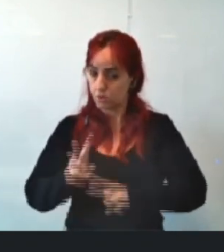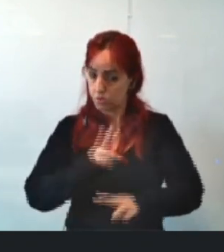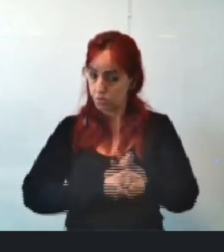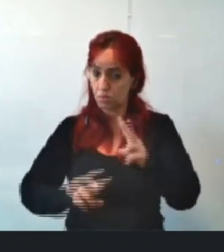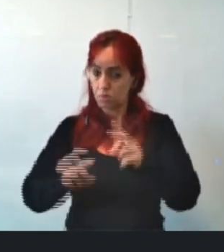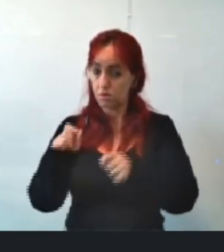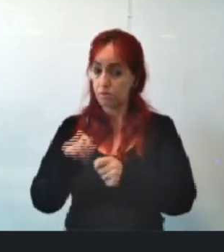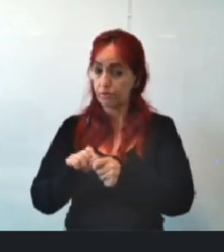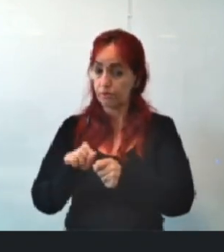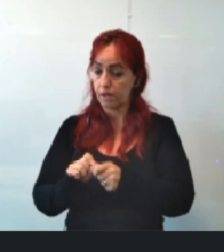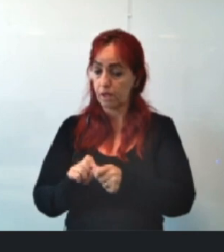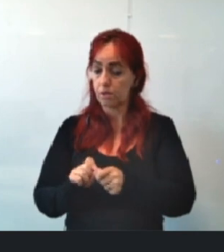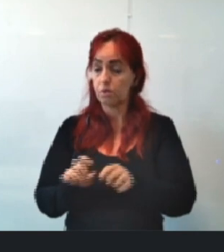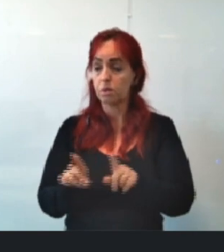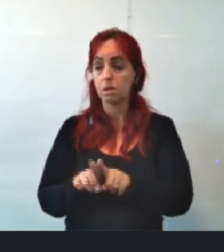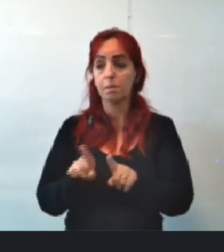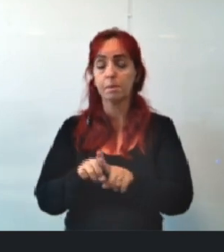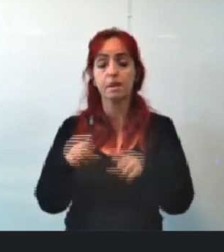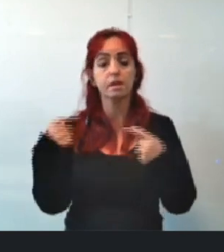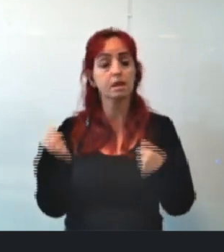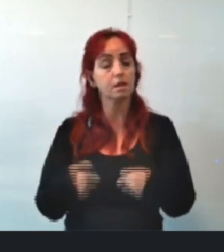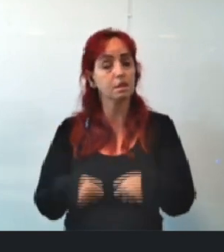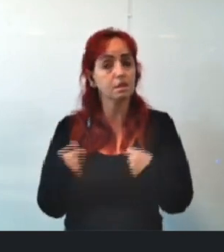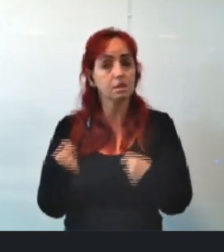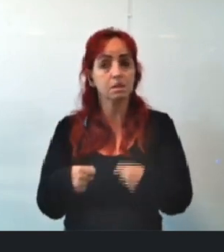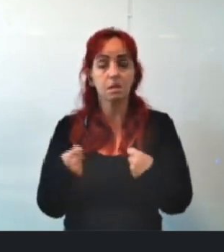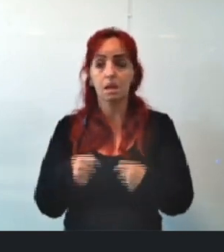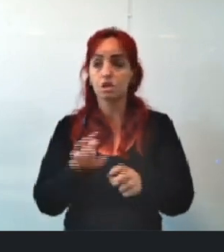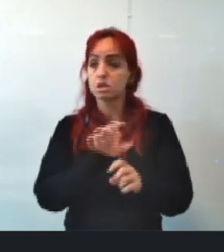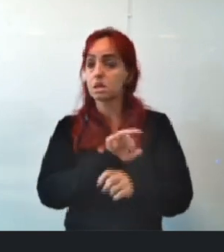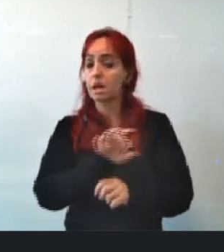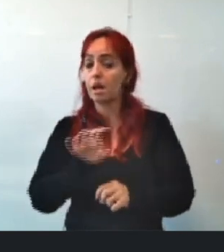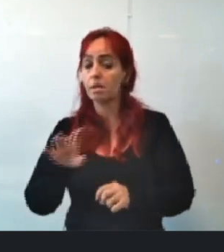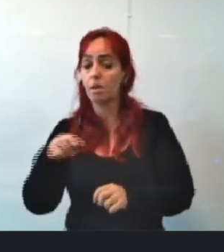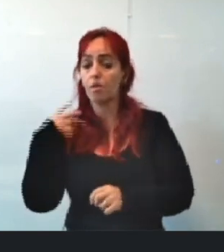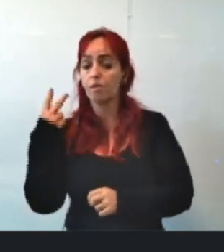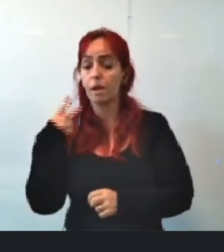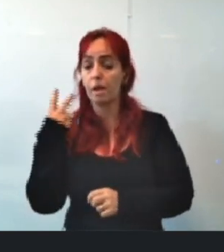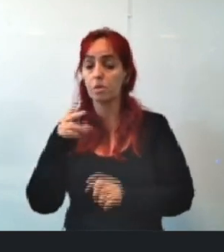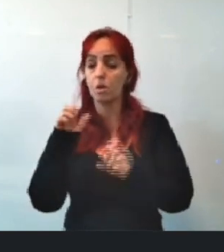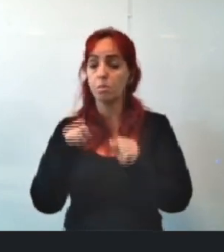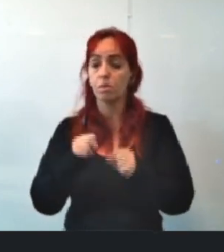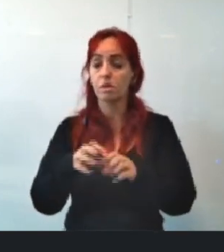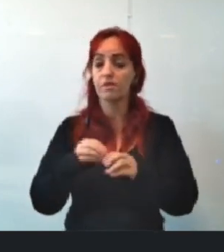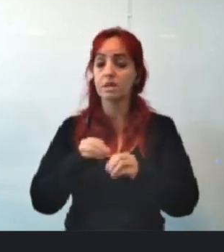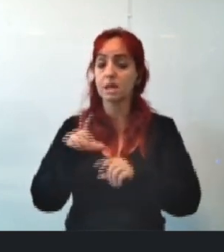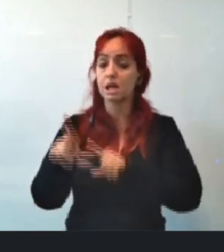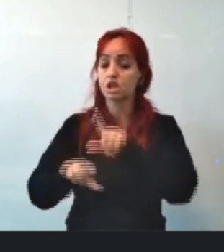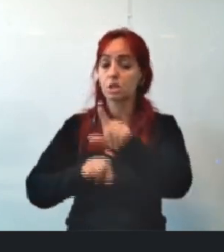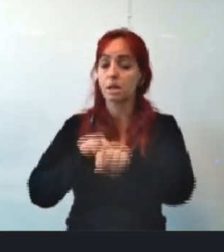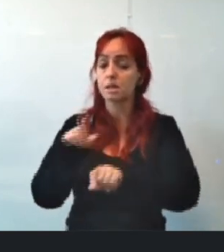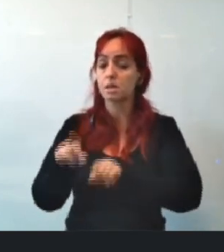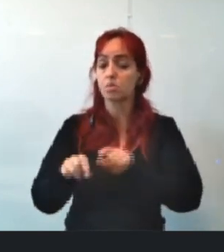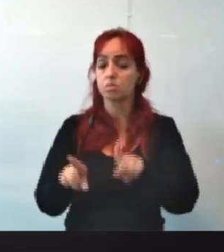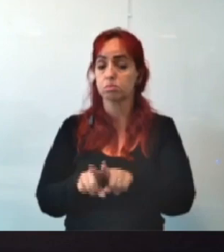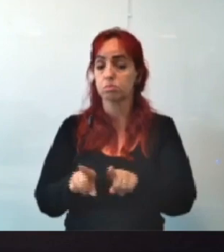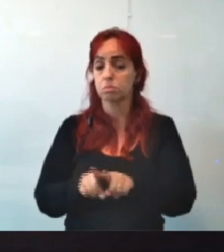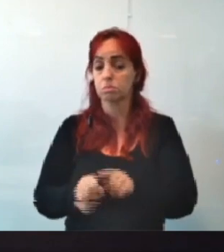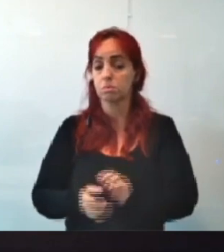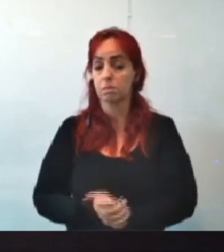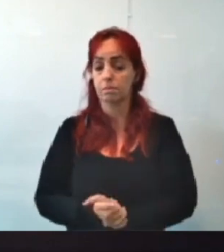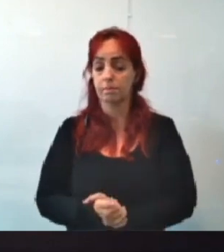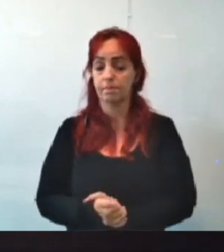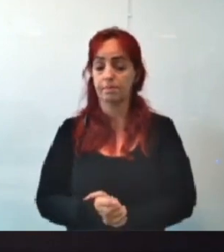feito, né? E a necessidade de cada um, vereador, poder fazer a indicação. Ok.